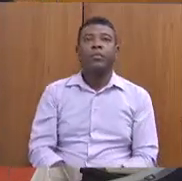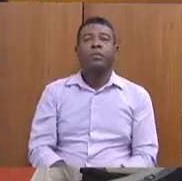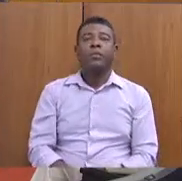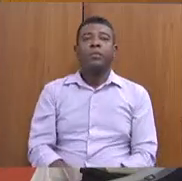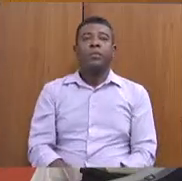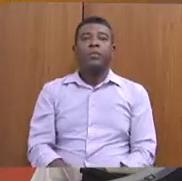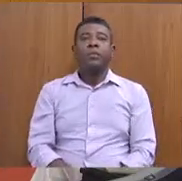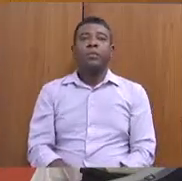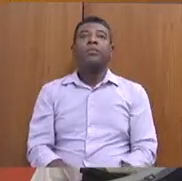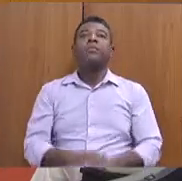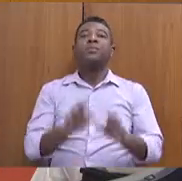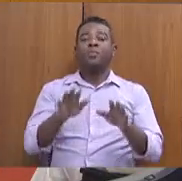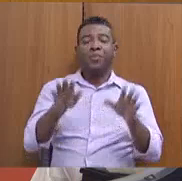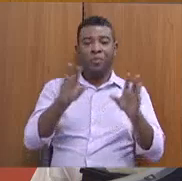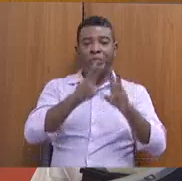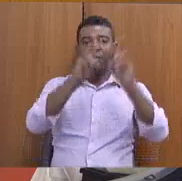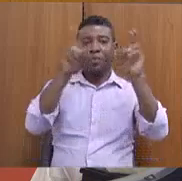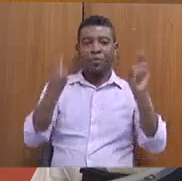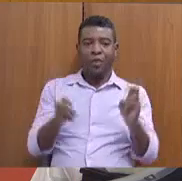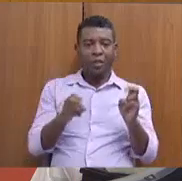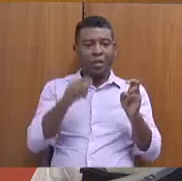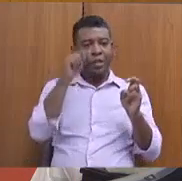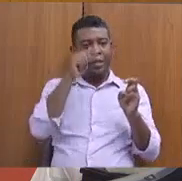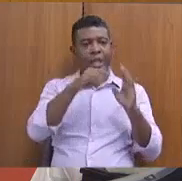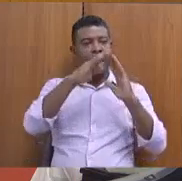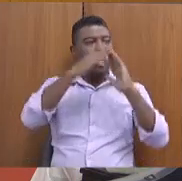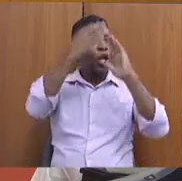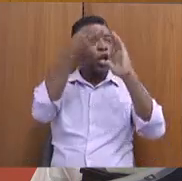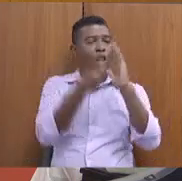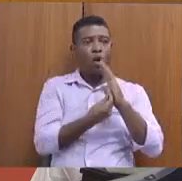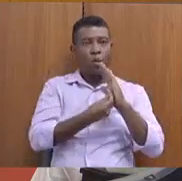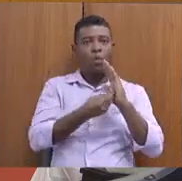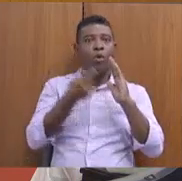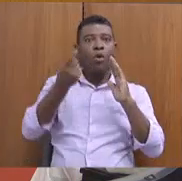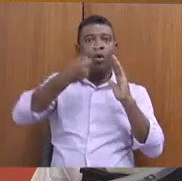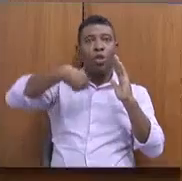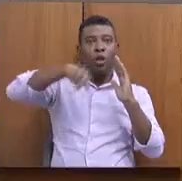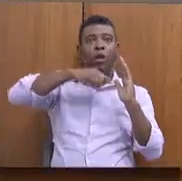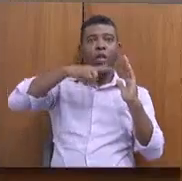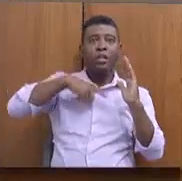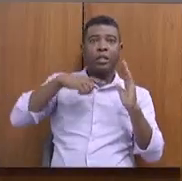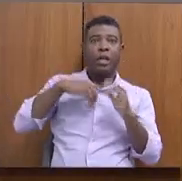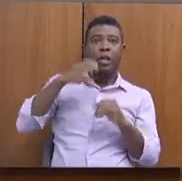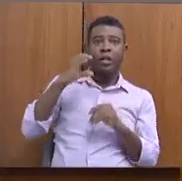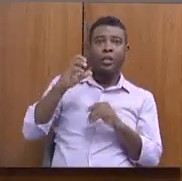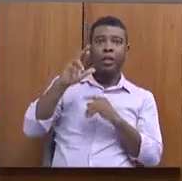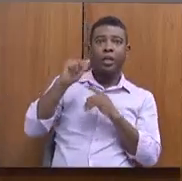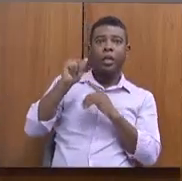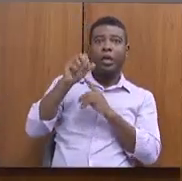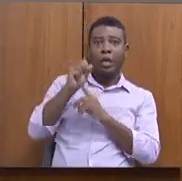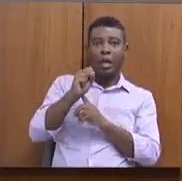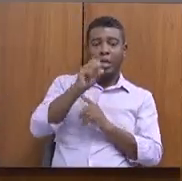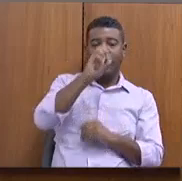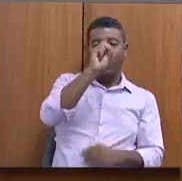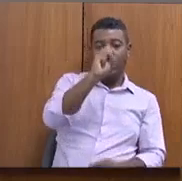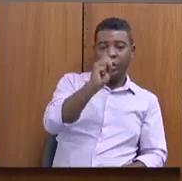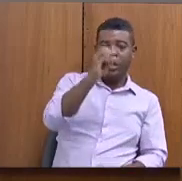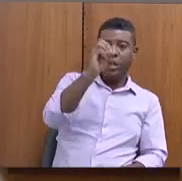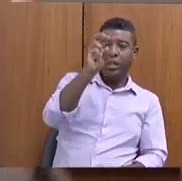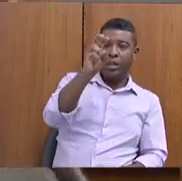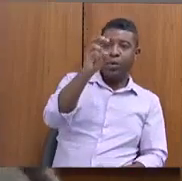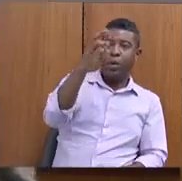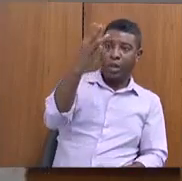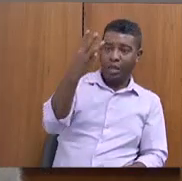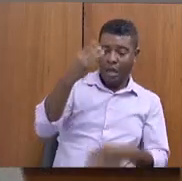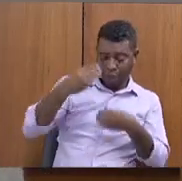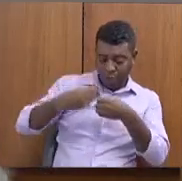quilombolas, eu gostaria de falar, deputada, nós temos CRAS nos 853 municípios mineiros. O que vem acontecendo e